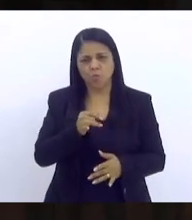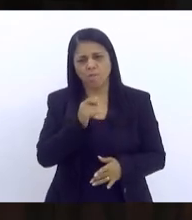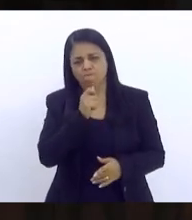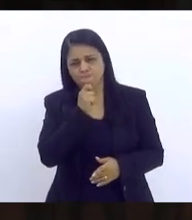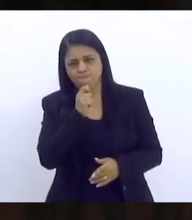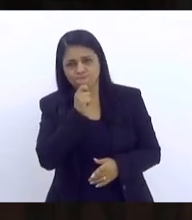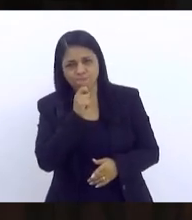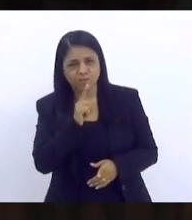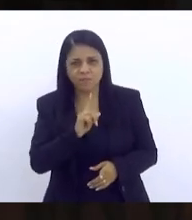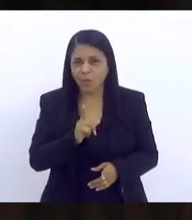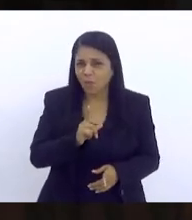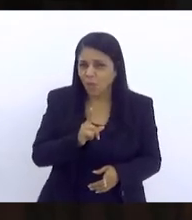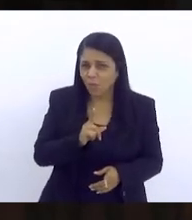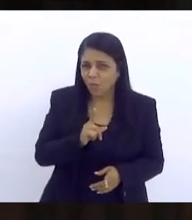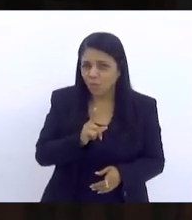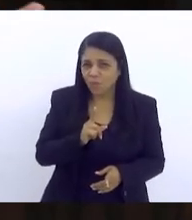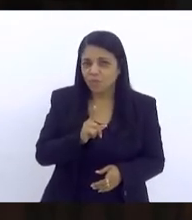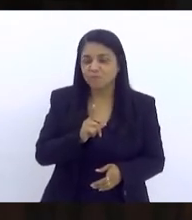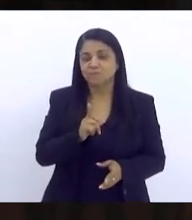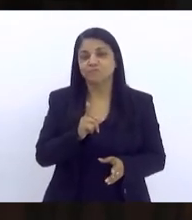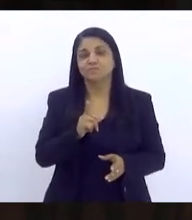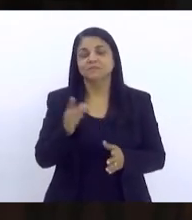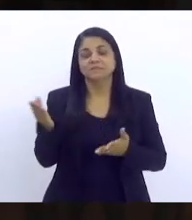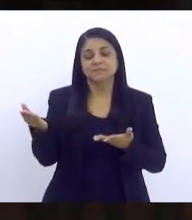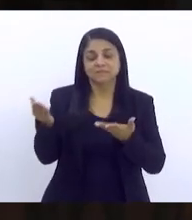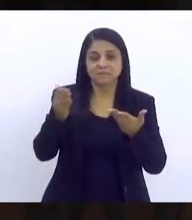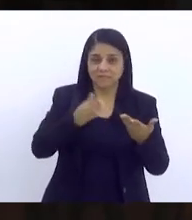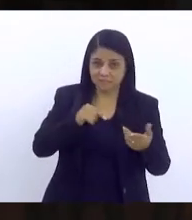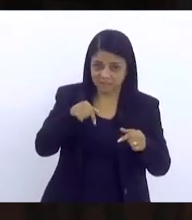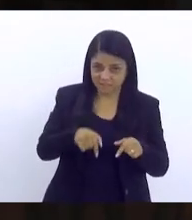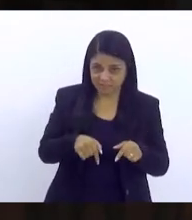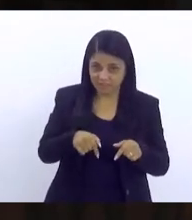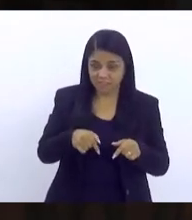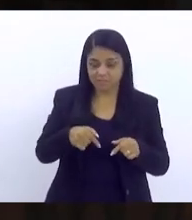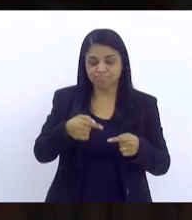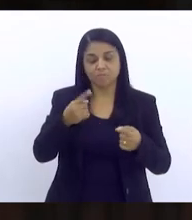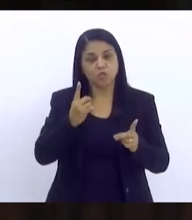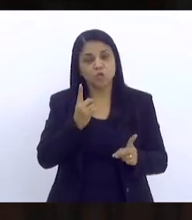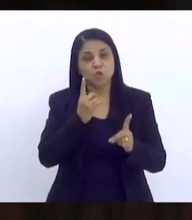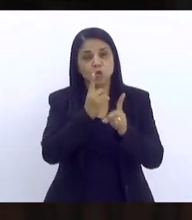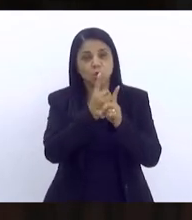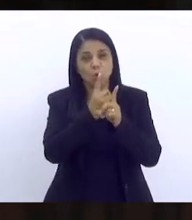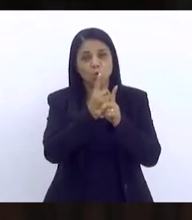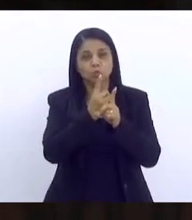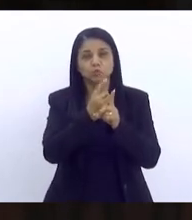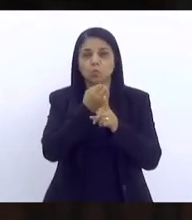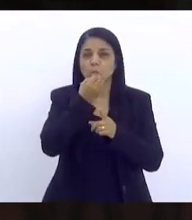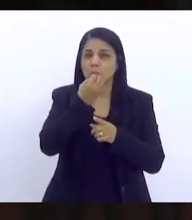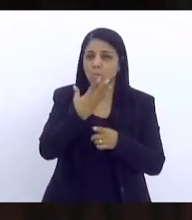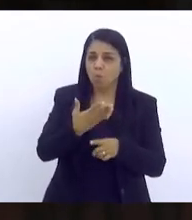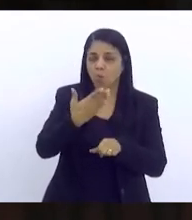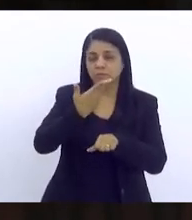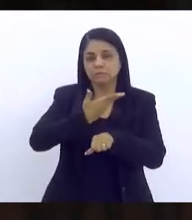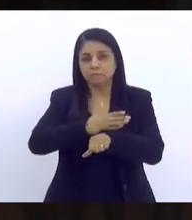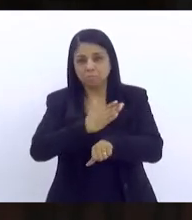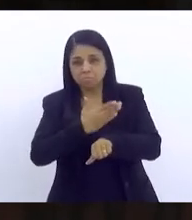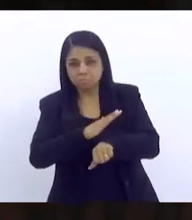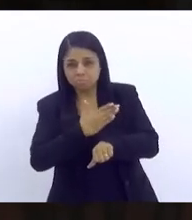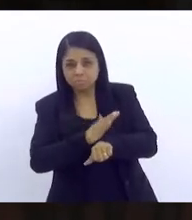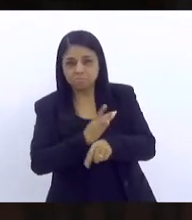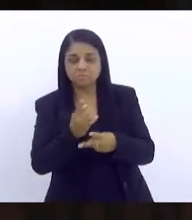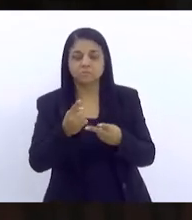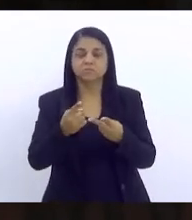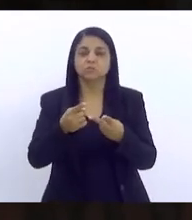E se nós pudéssemos também trazer também para os nossos próximos encontros, as nossas boas práticas, aquilo que nós temos